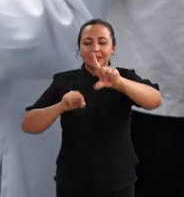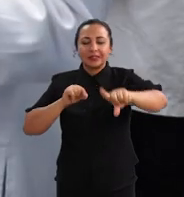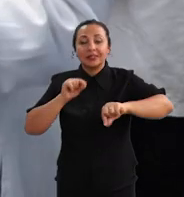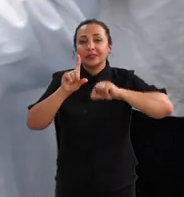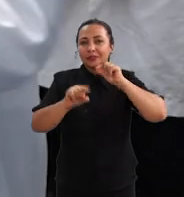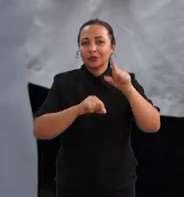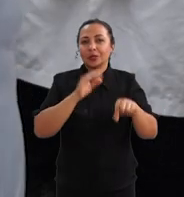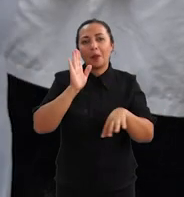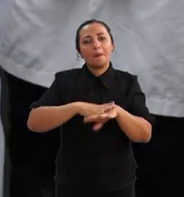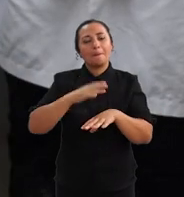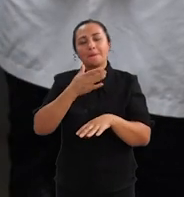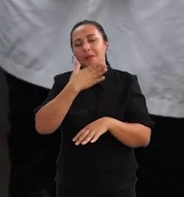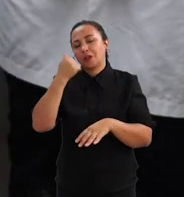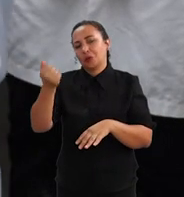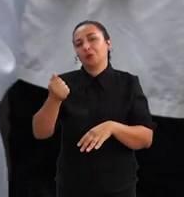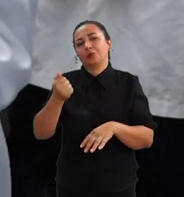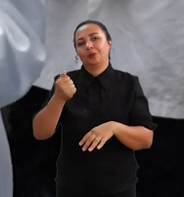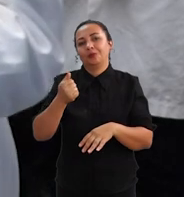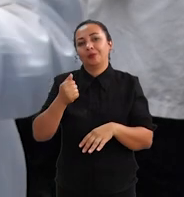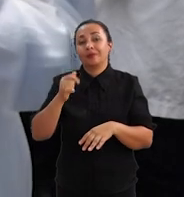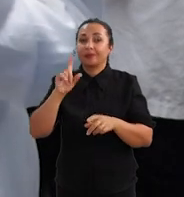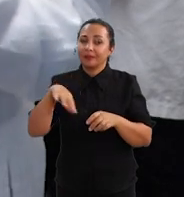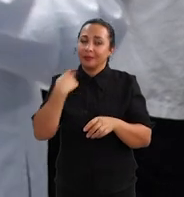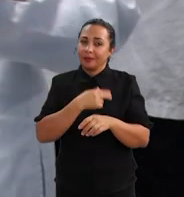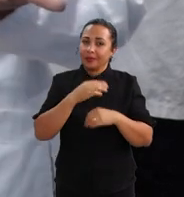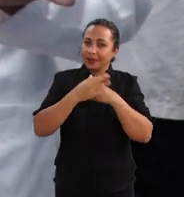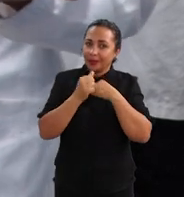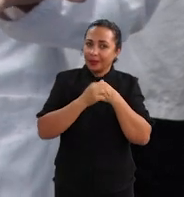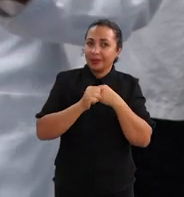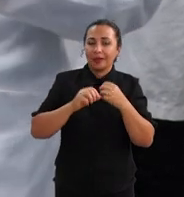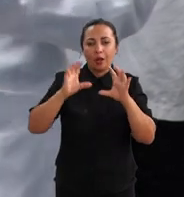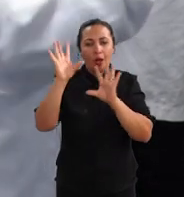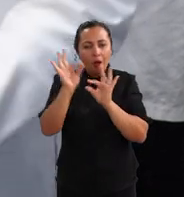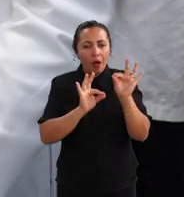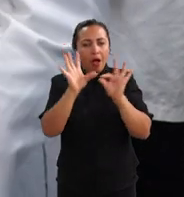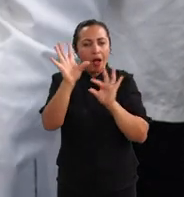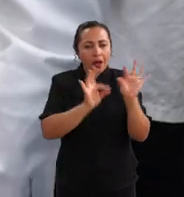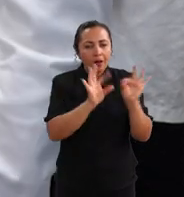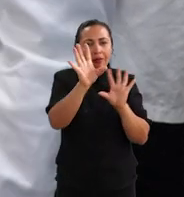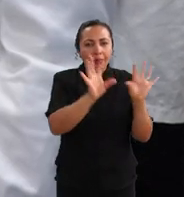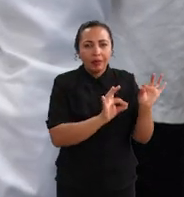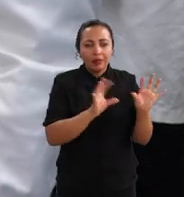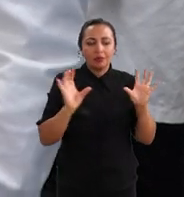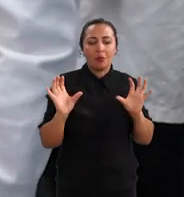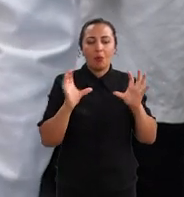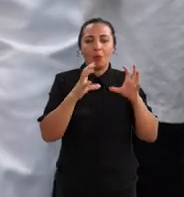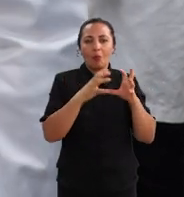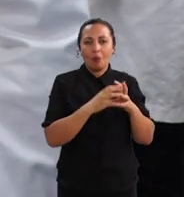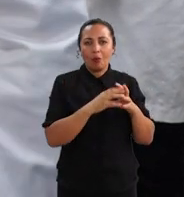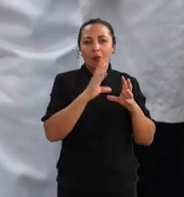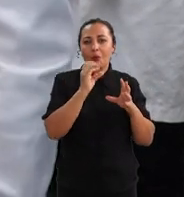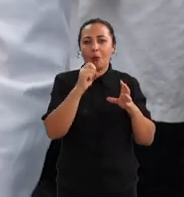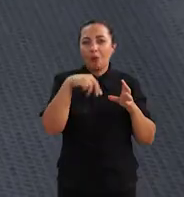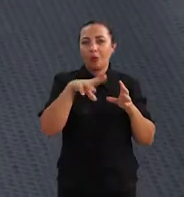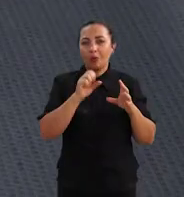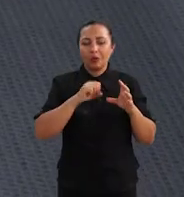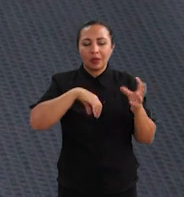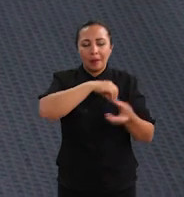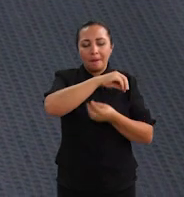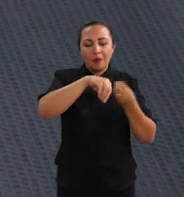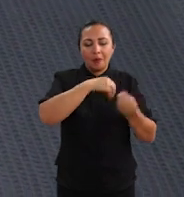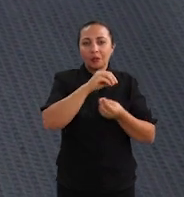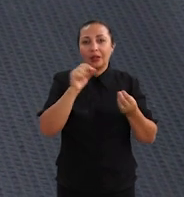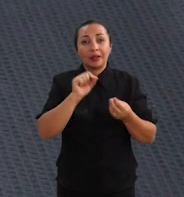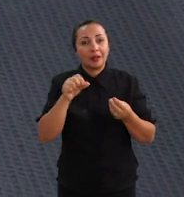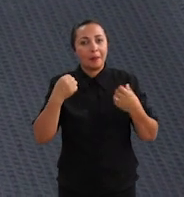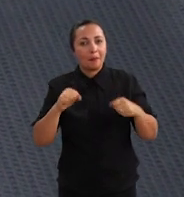selecionando aqueles mais favoráveis. Isso nós chamamos de montar um consórcio. Montar um consórcio é